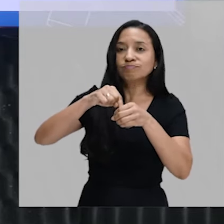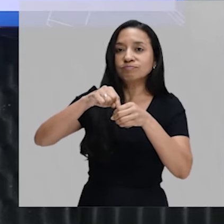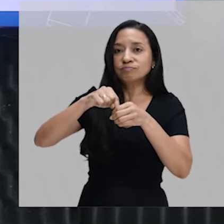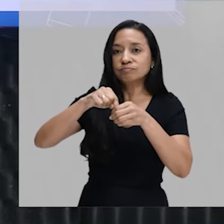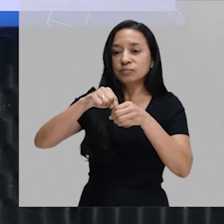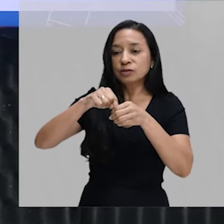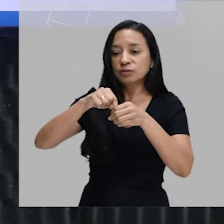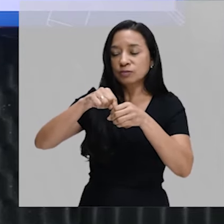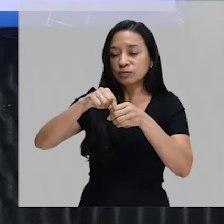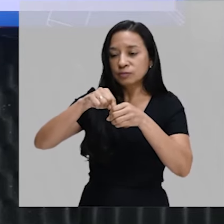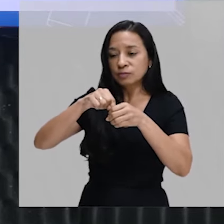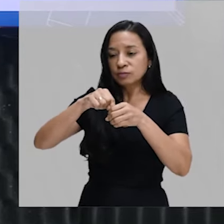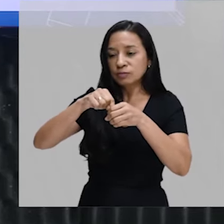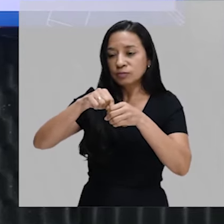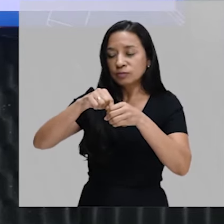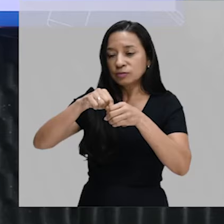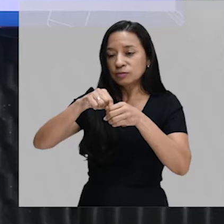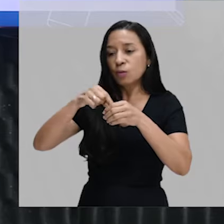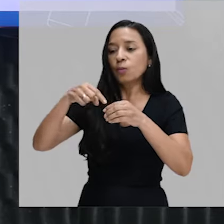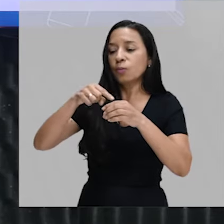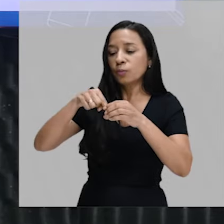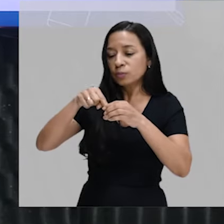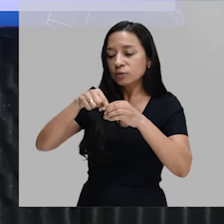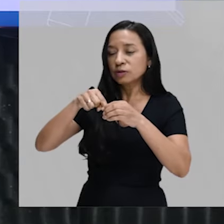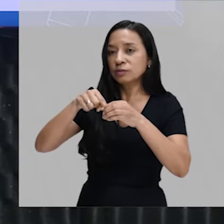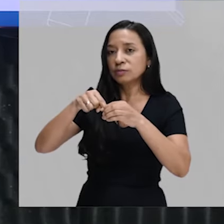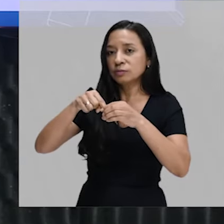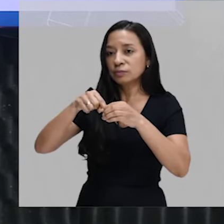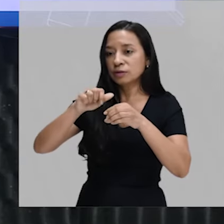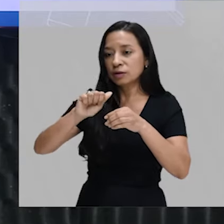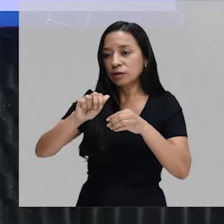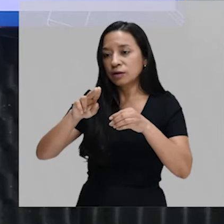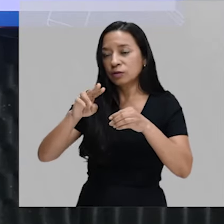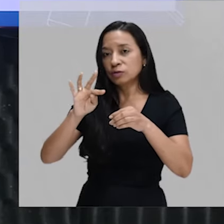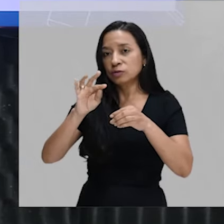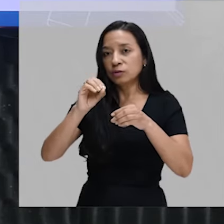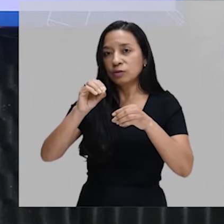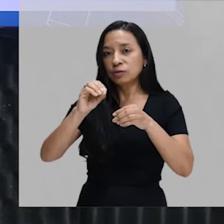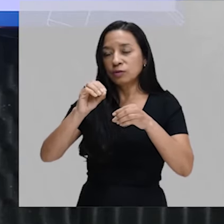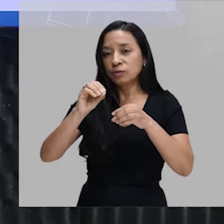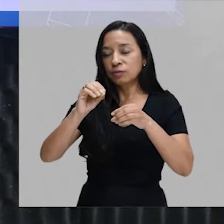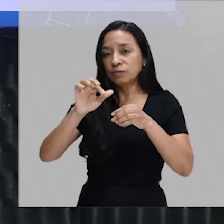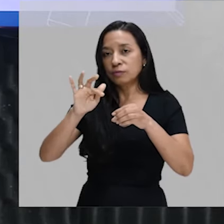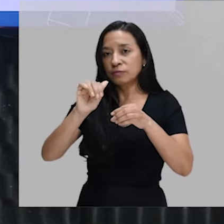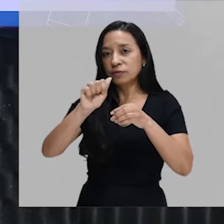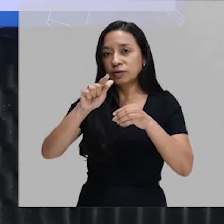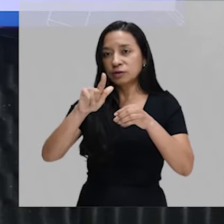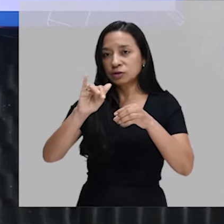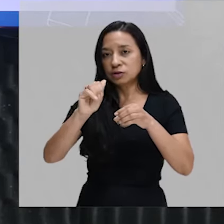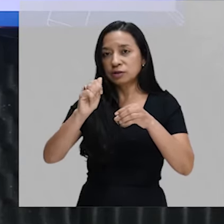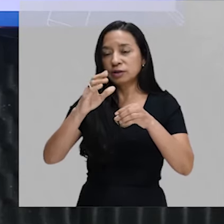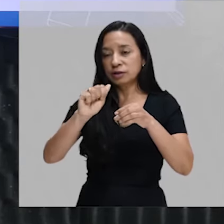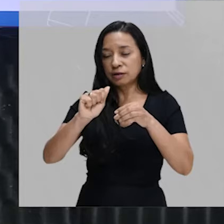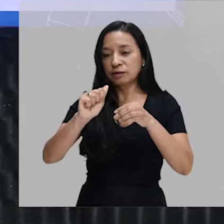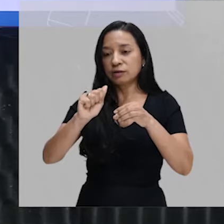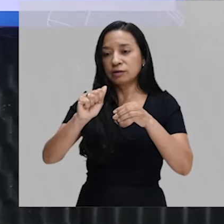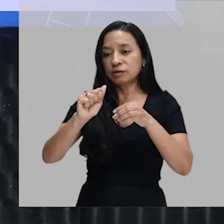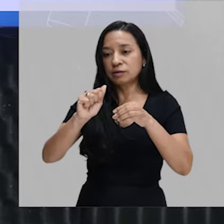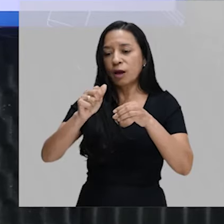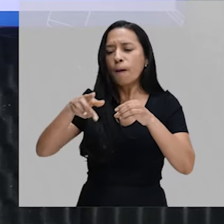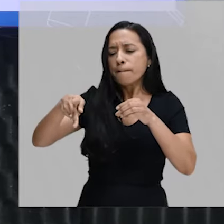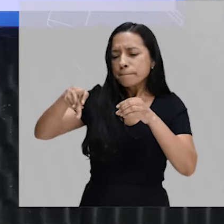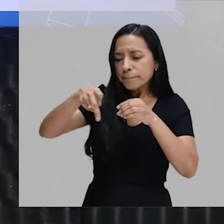célula, aí a gente diz que é a função autofágica. O termo auto quer dizer de si mesmo.